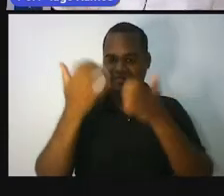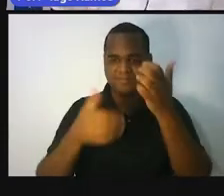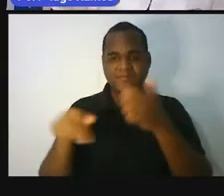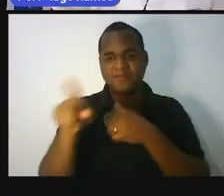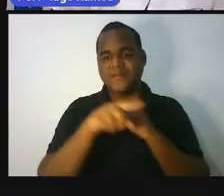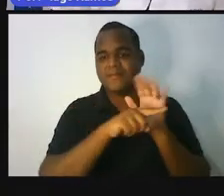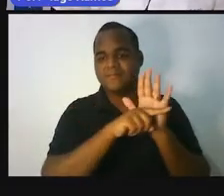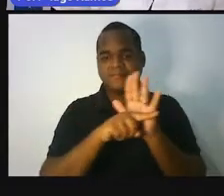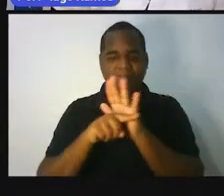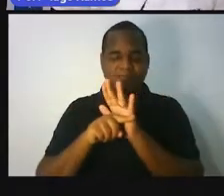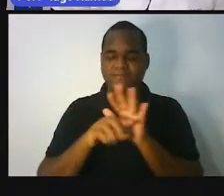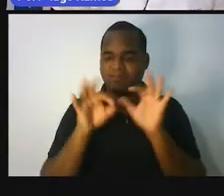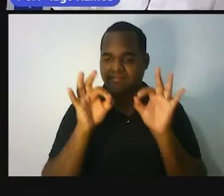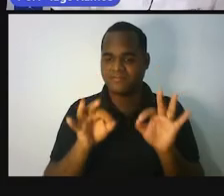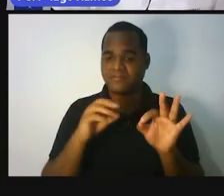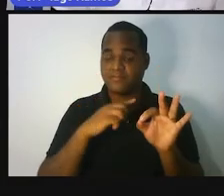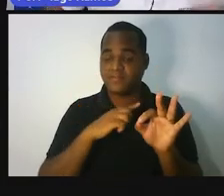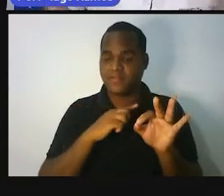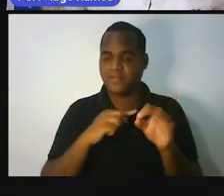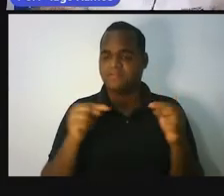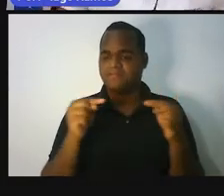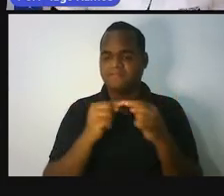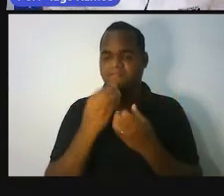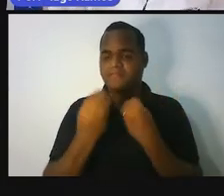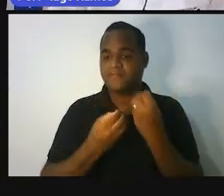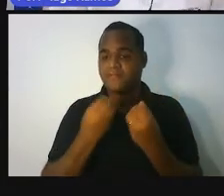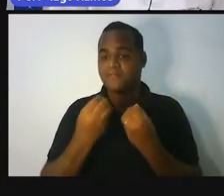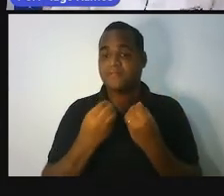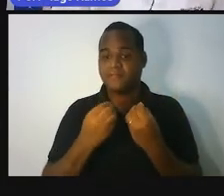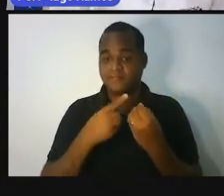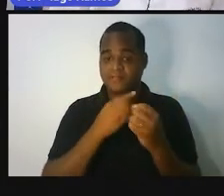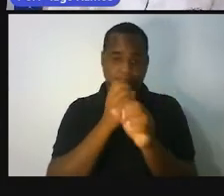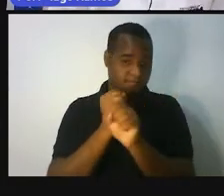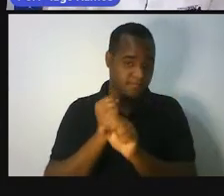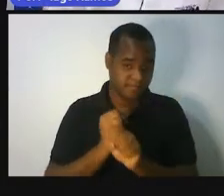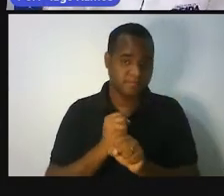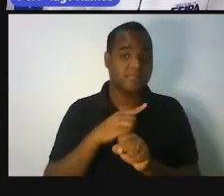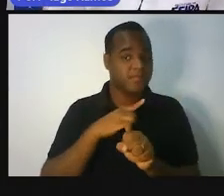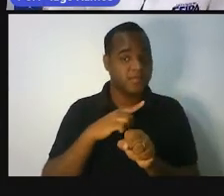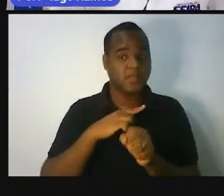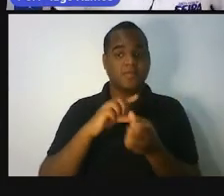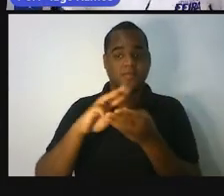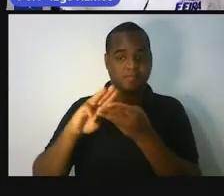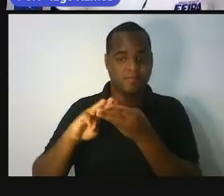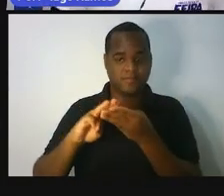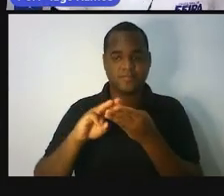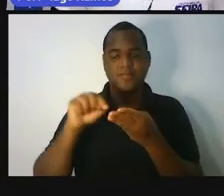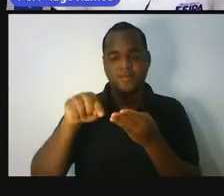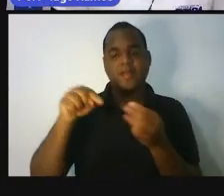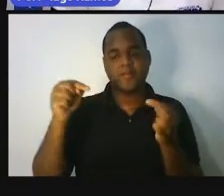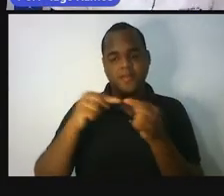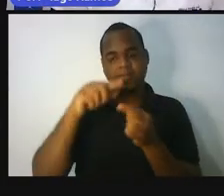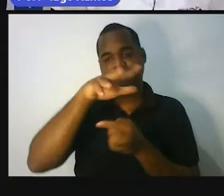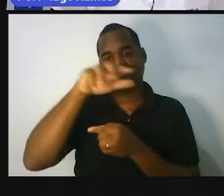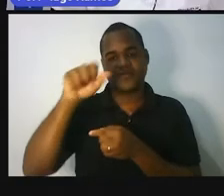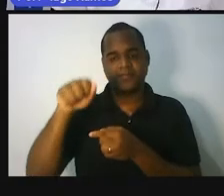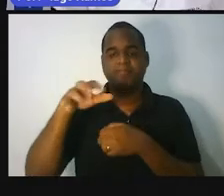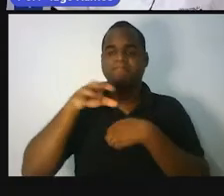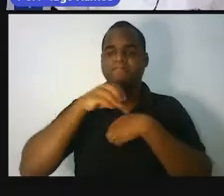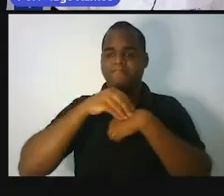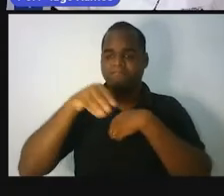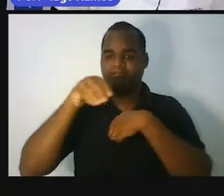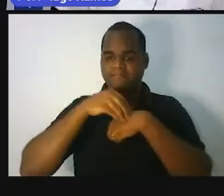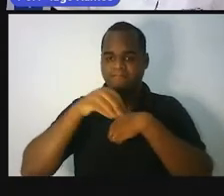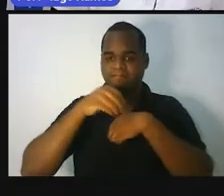estudar de matemática nessa aula, tem a ver com o continente africano. Então eu vou trazer aqui algumas informações sobre